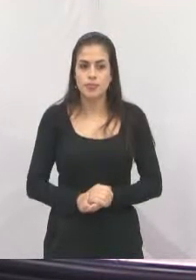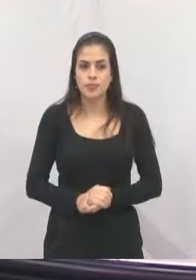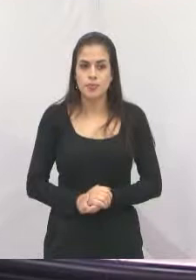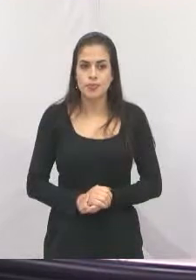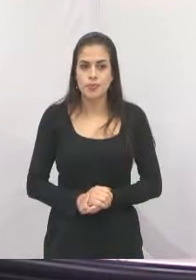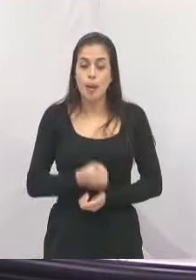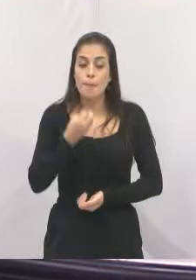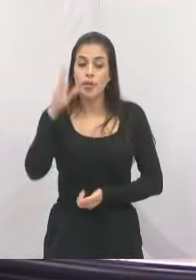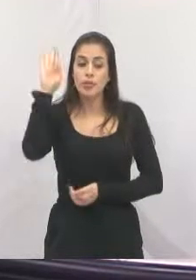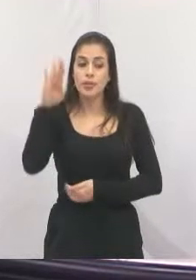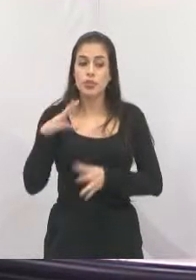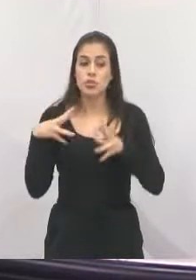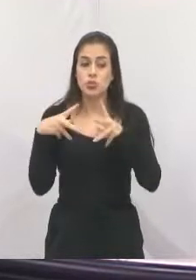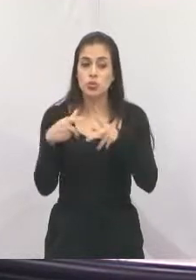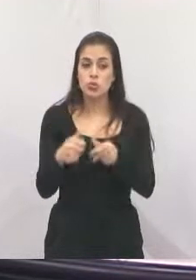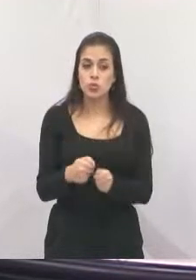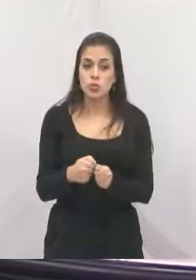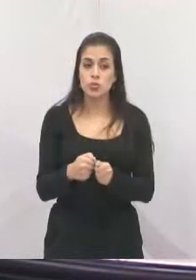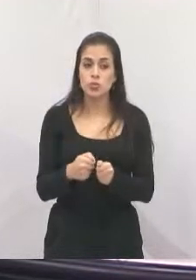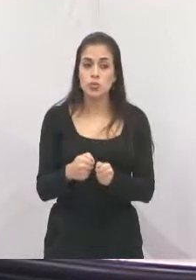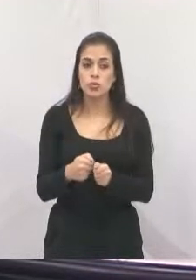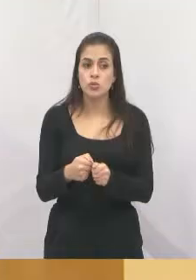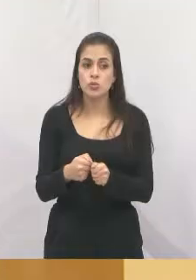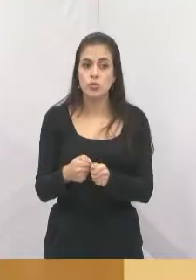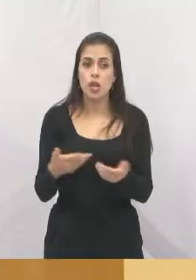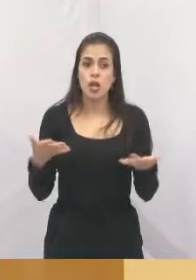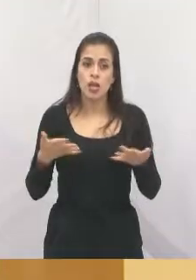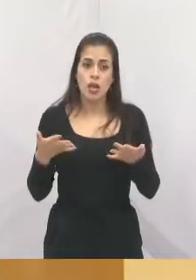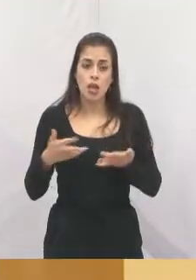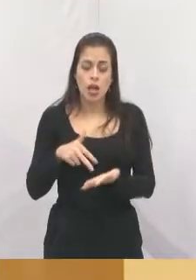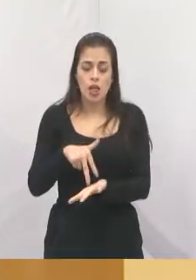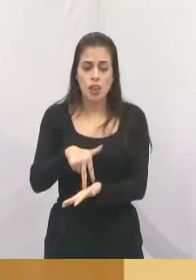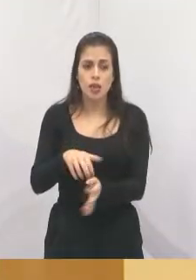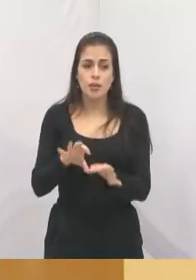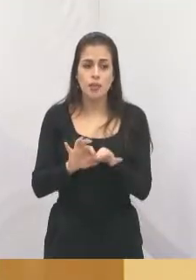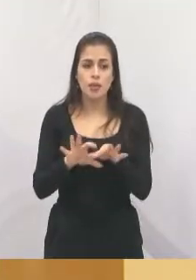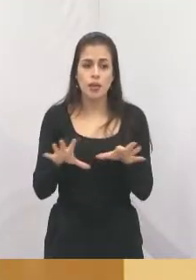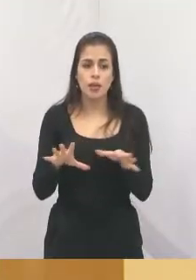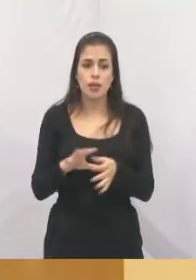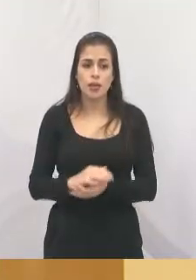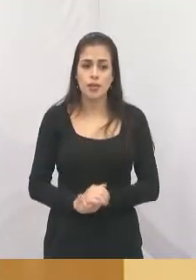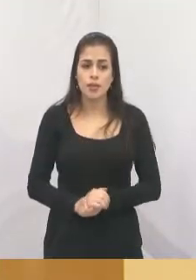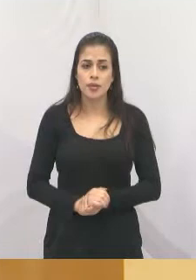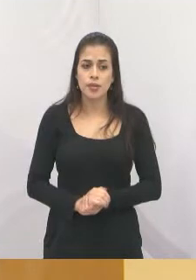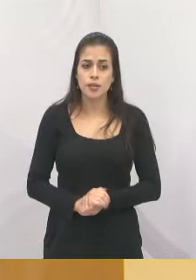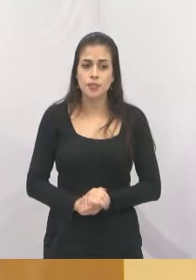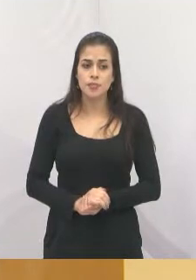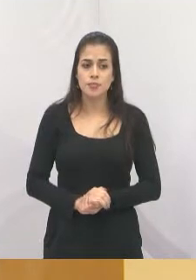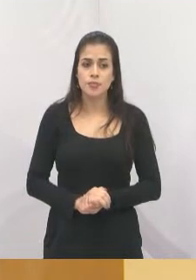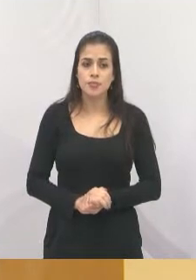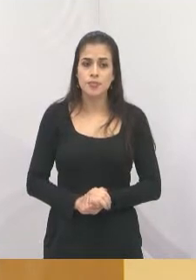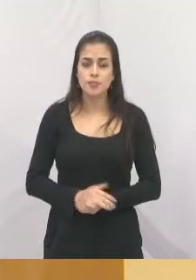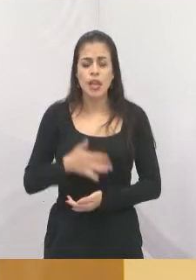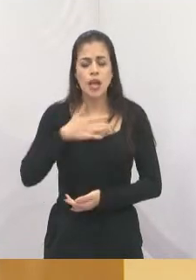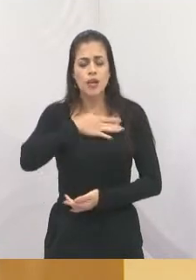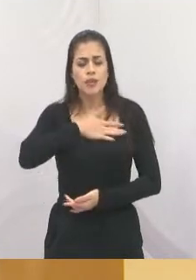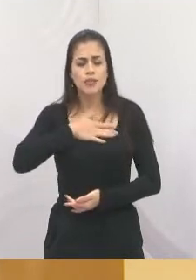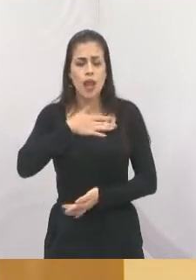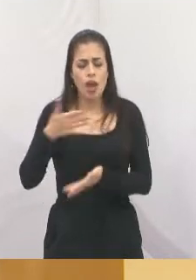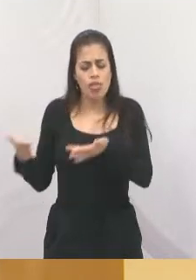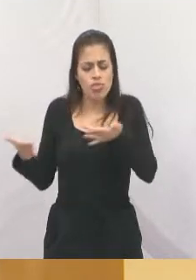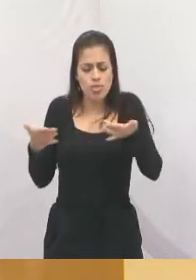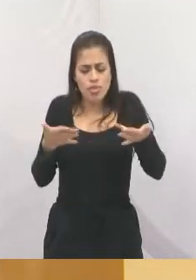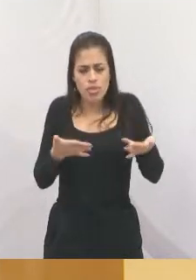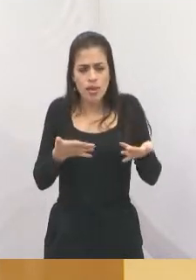Boa tarde a todos, estamos agora no momento da Tribuna Livre e gostaria de trazer